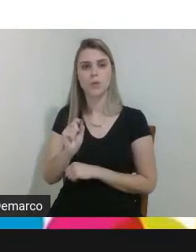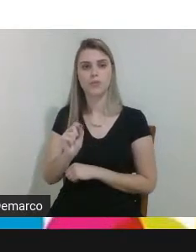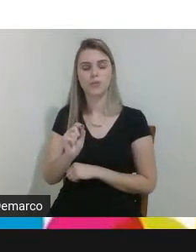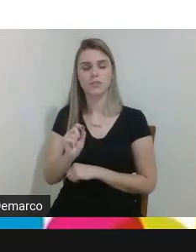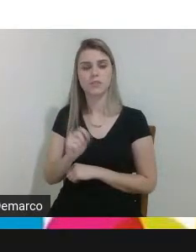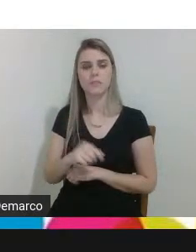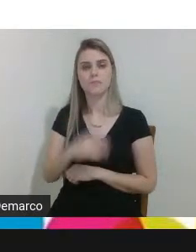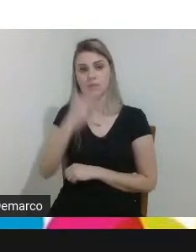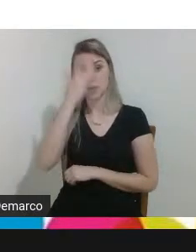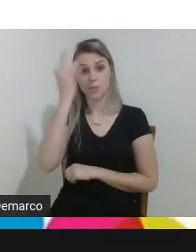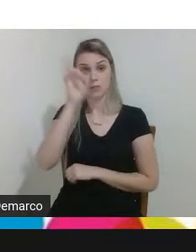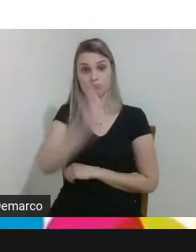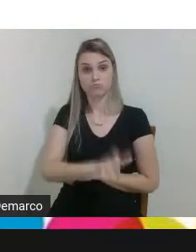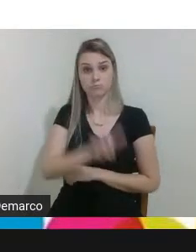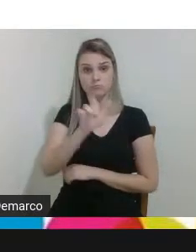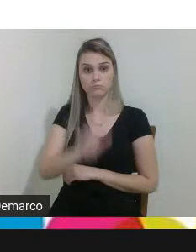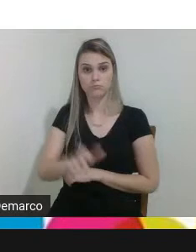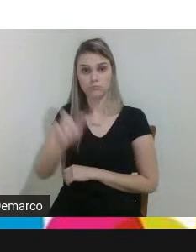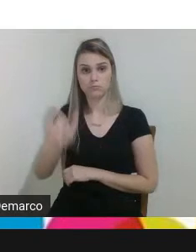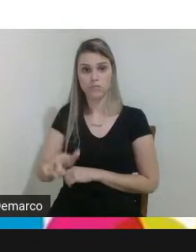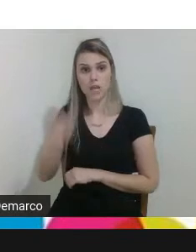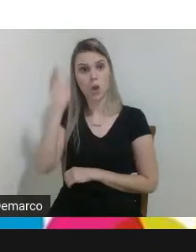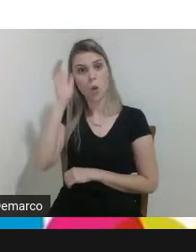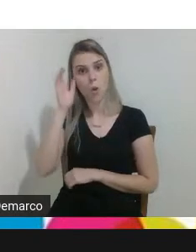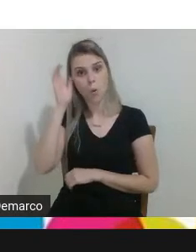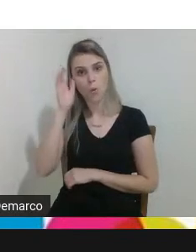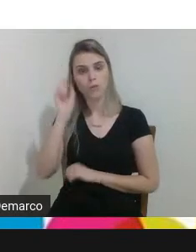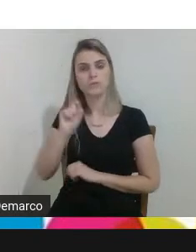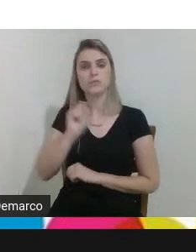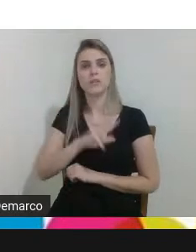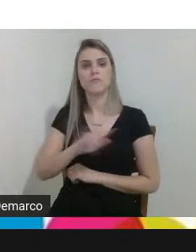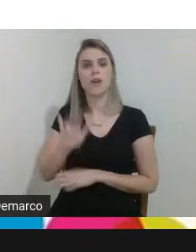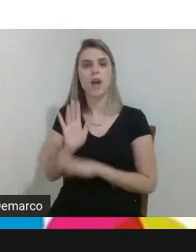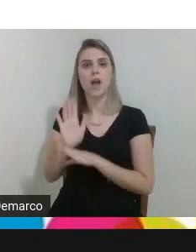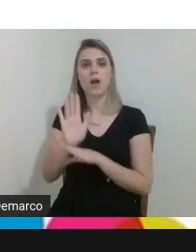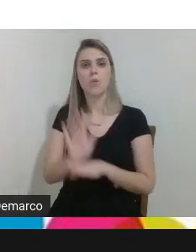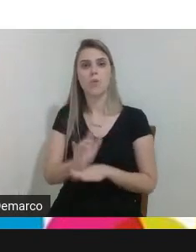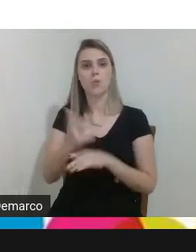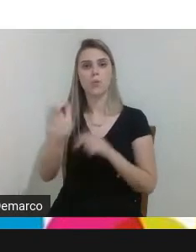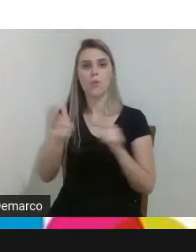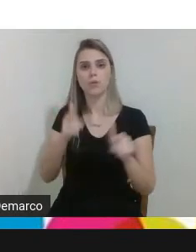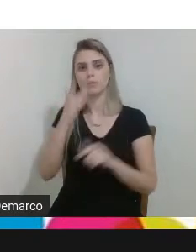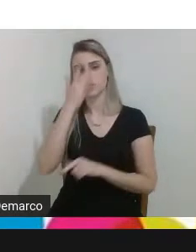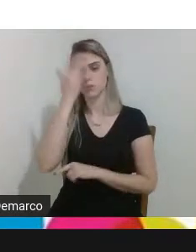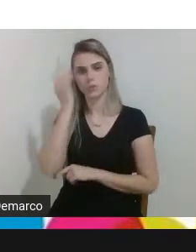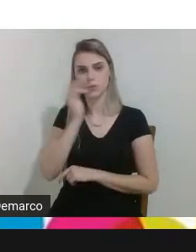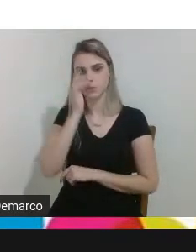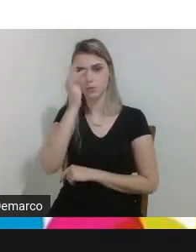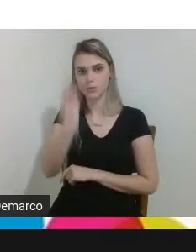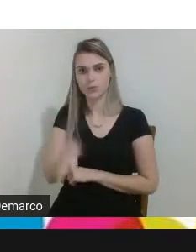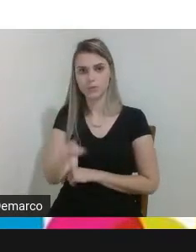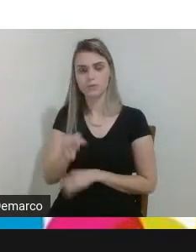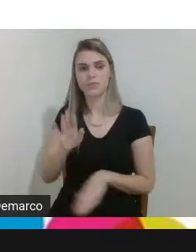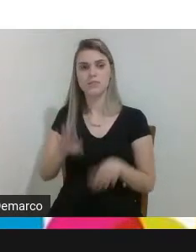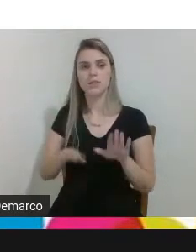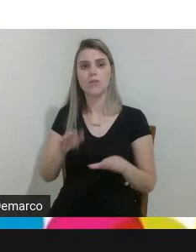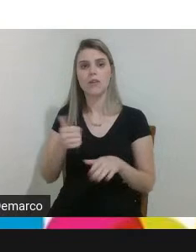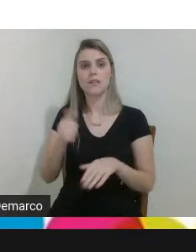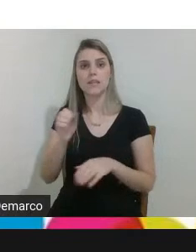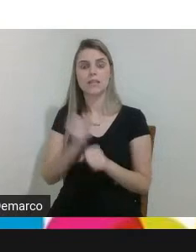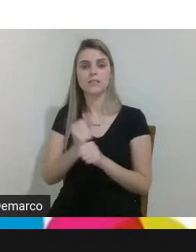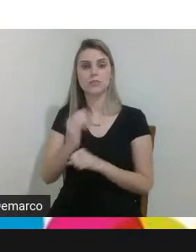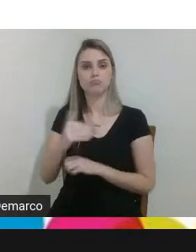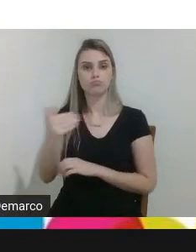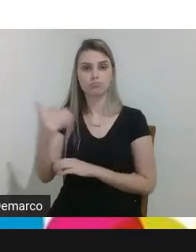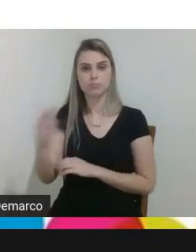cidadãos estão formando pessoas conscientes que vão ajudar outras pessoas no futuro quem sabe daqui 10 anos nós tenhamos uma